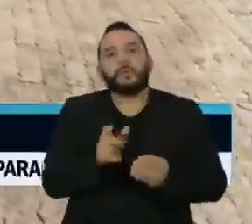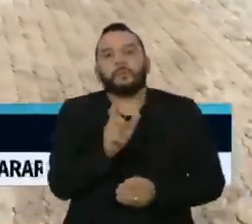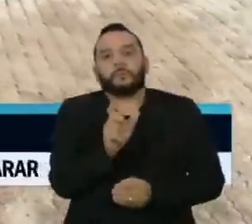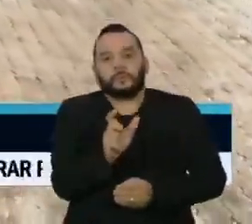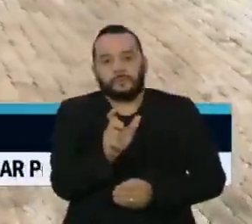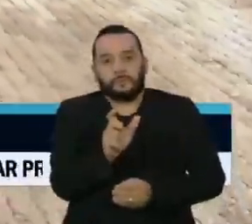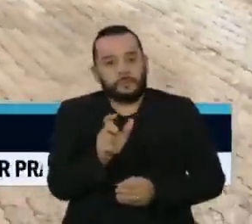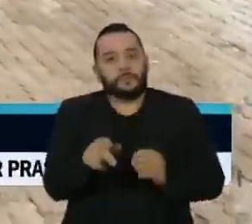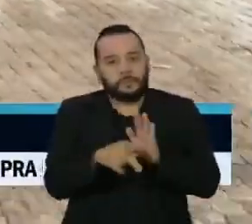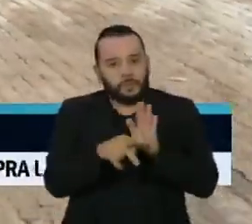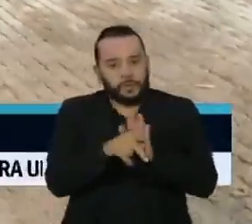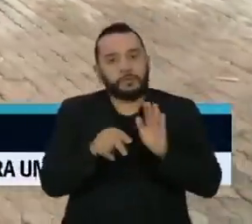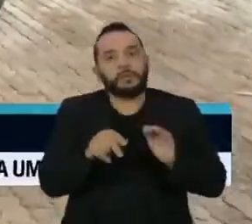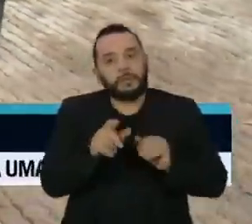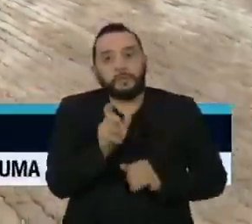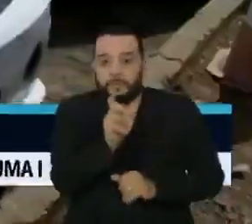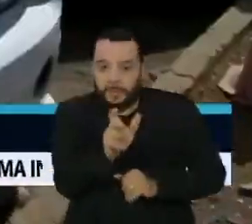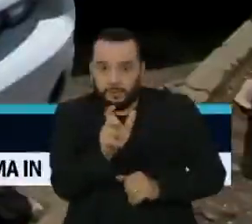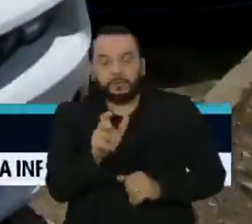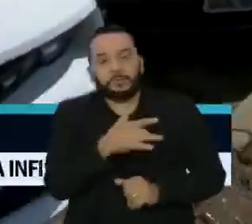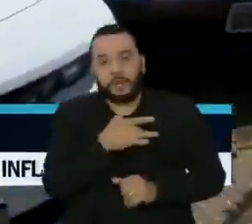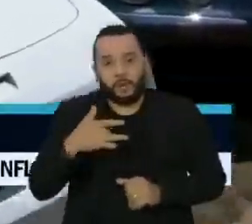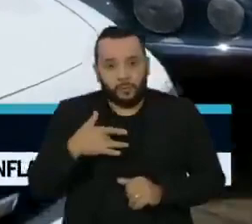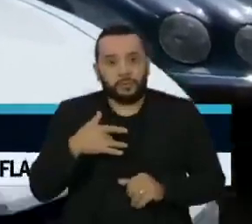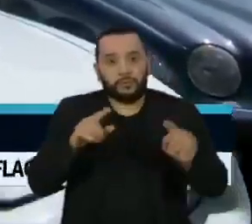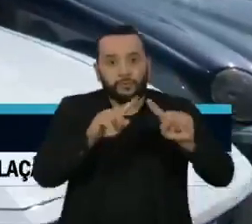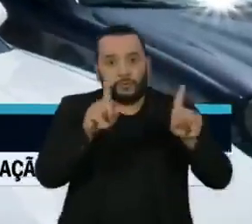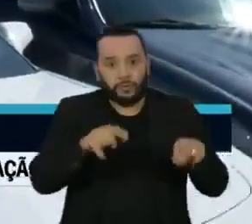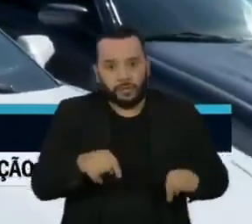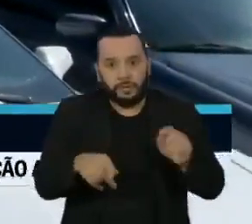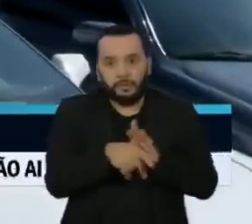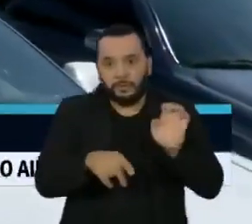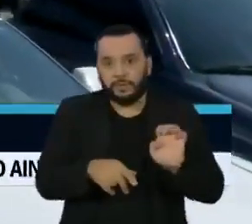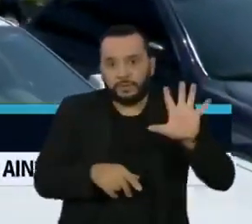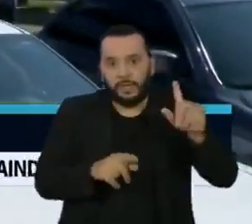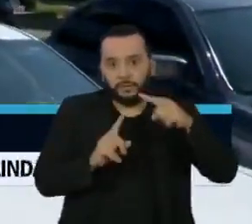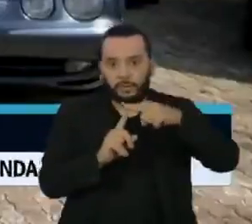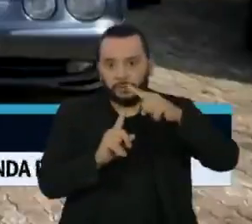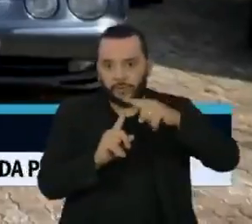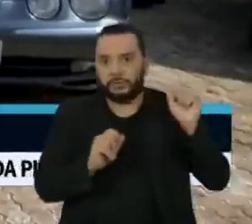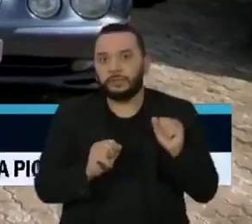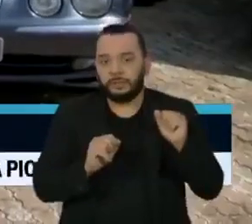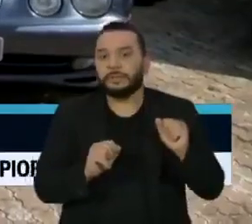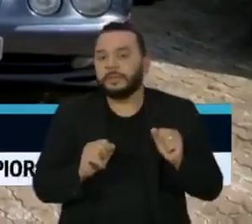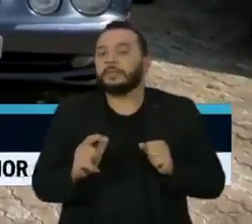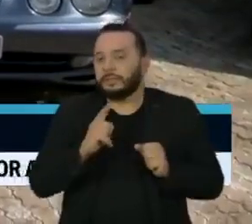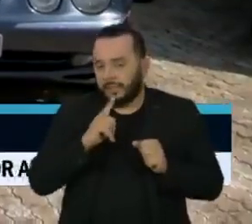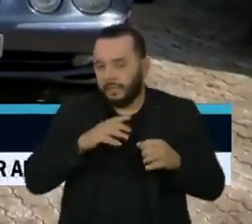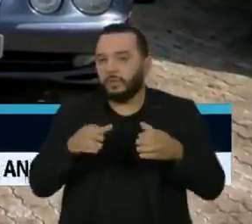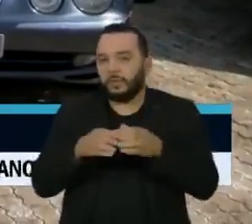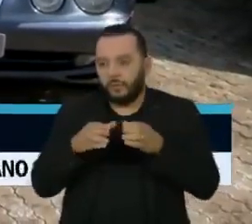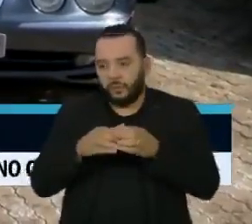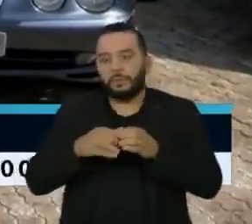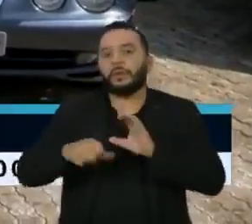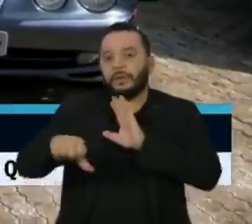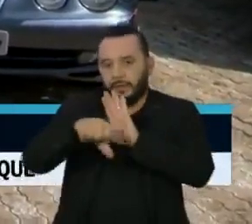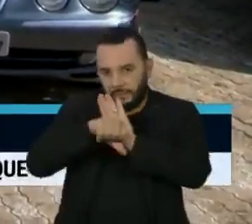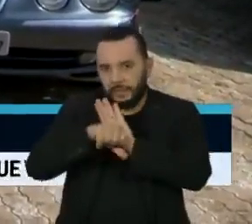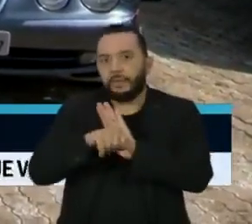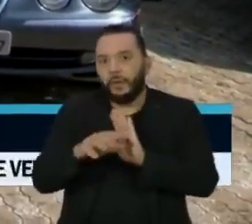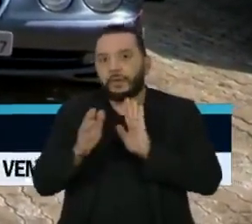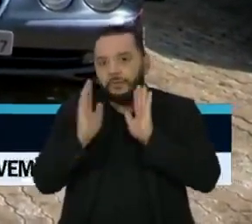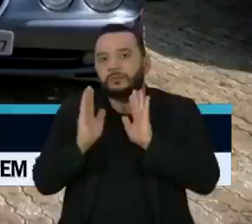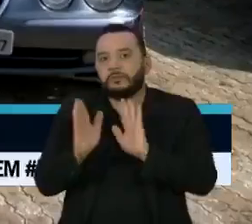de servidores do Estado, o Plan Saúde. A operação visa desarticular a organização criminosa que estaria tentando